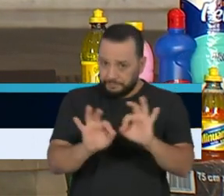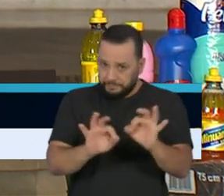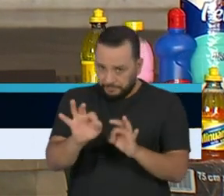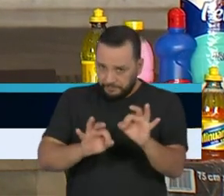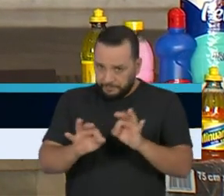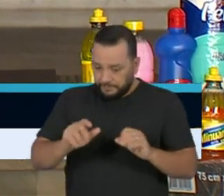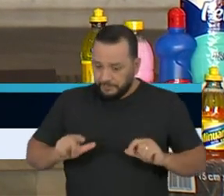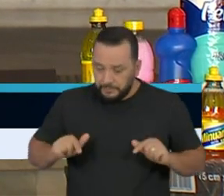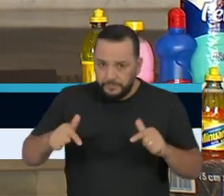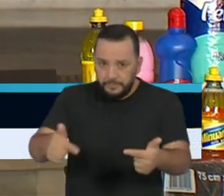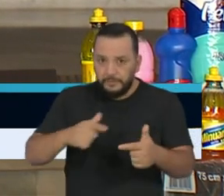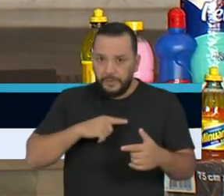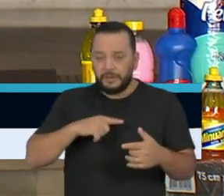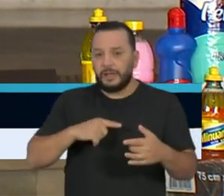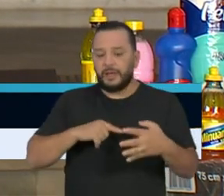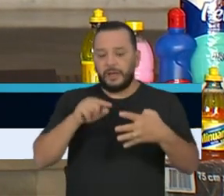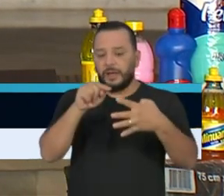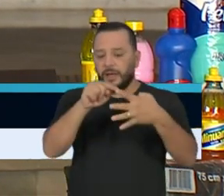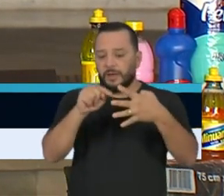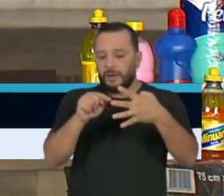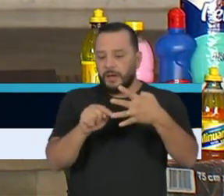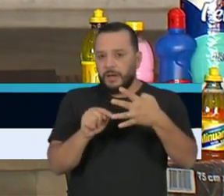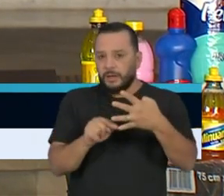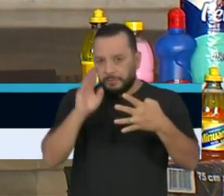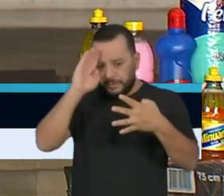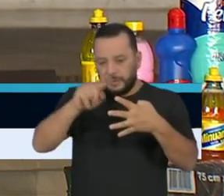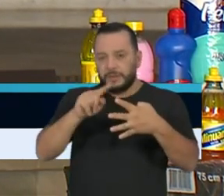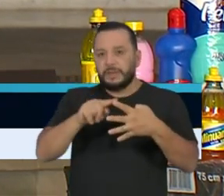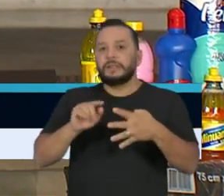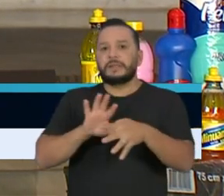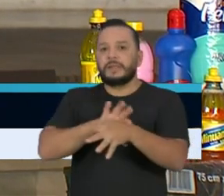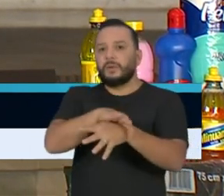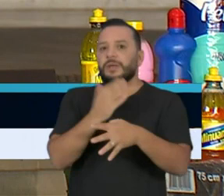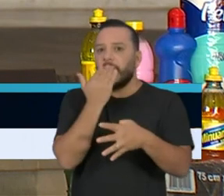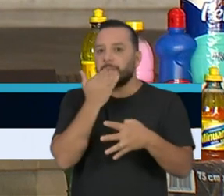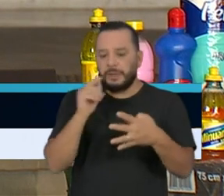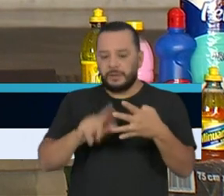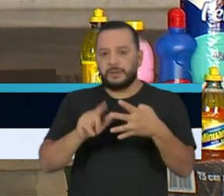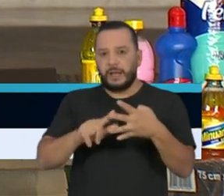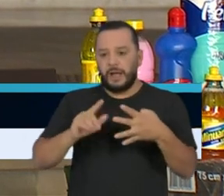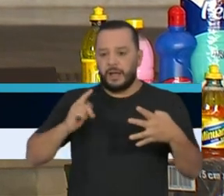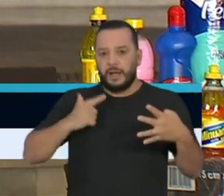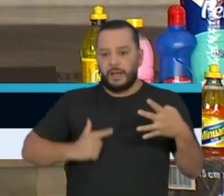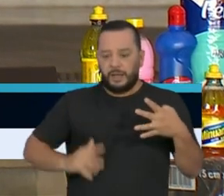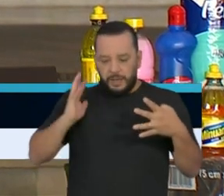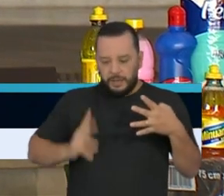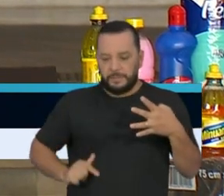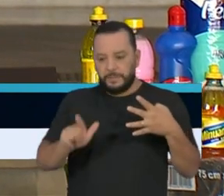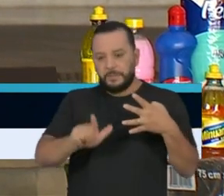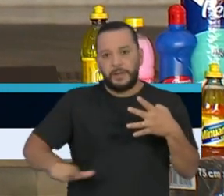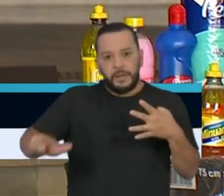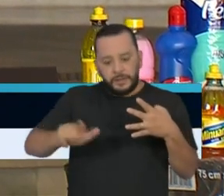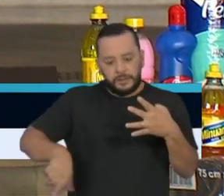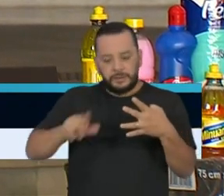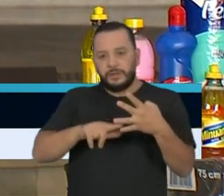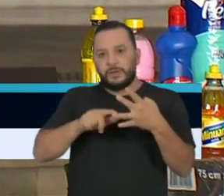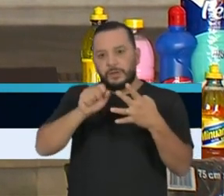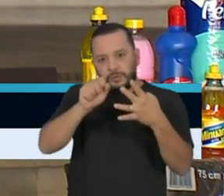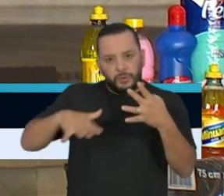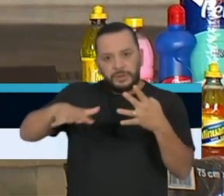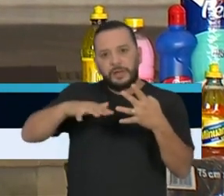segmentado em quatro frentes, segurança alimentar, sanitária, segurança social e